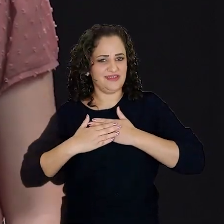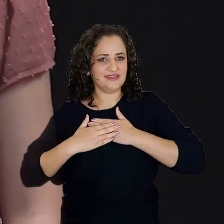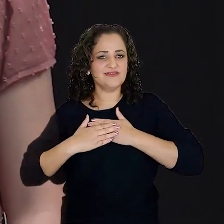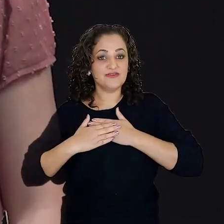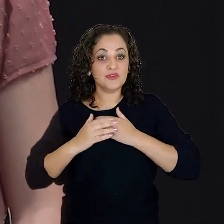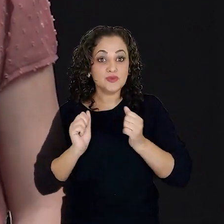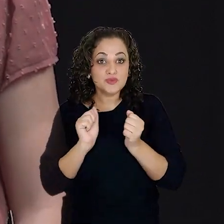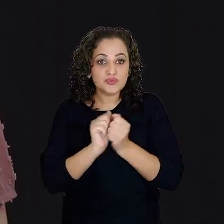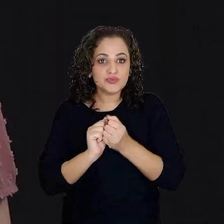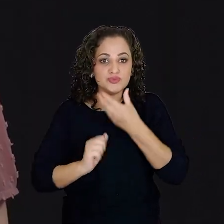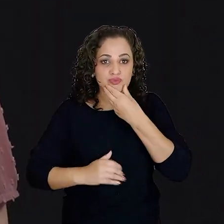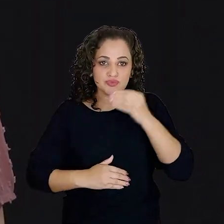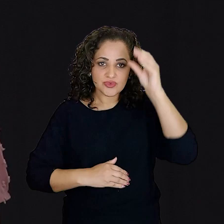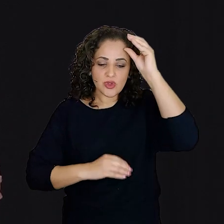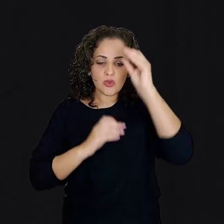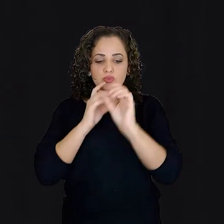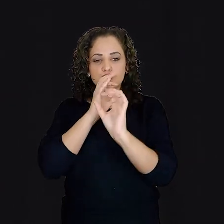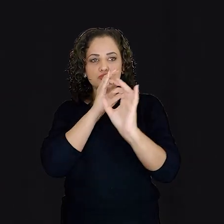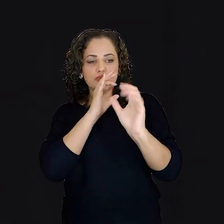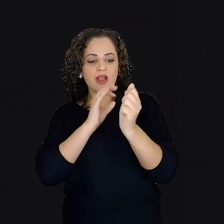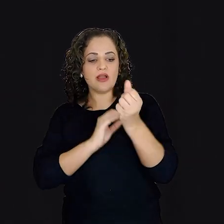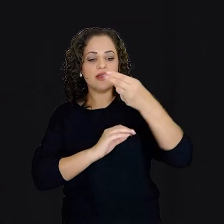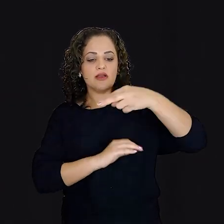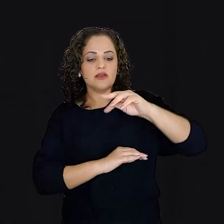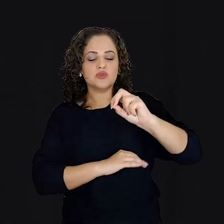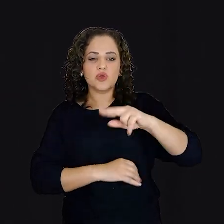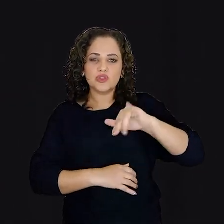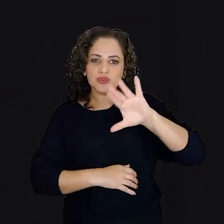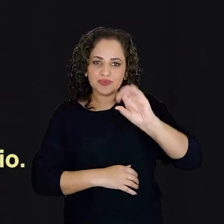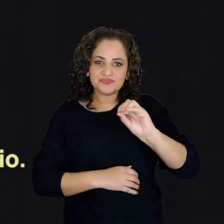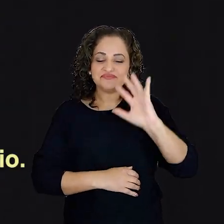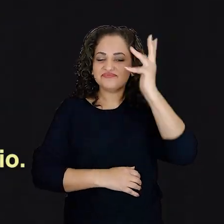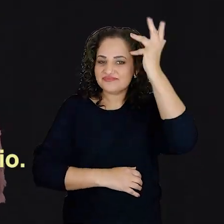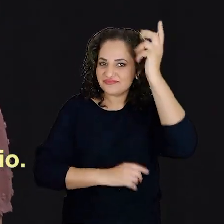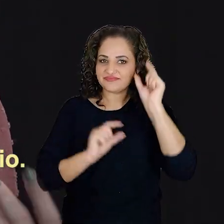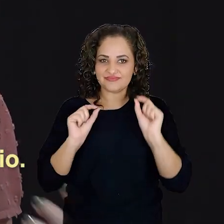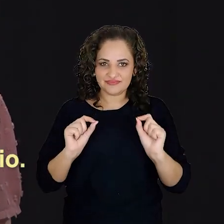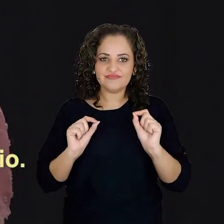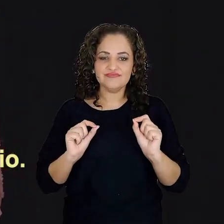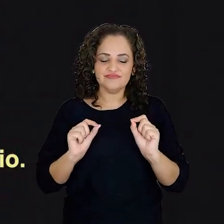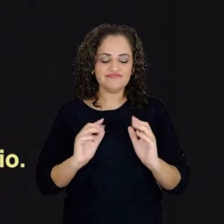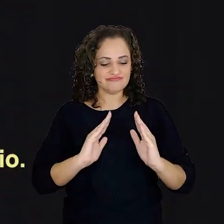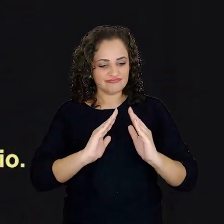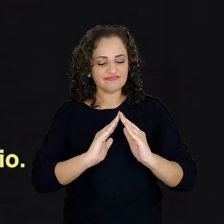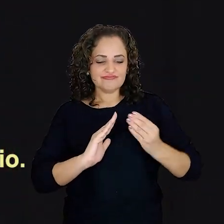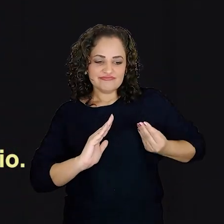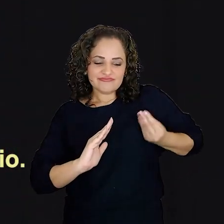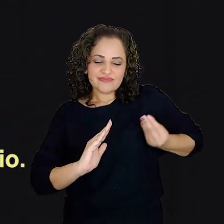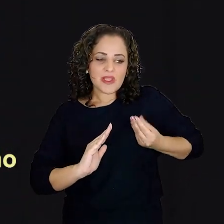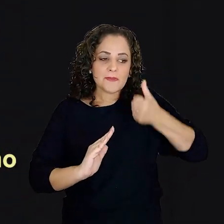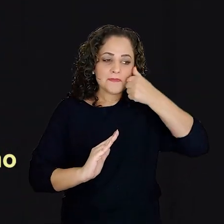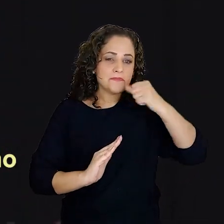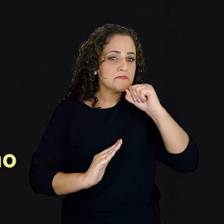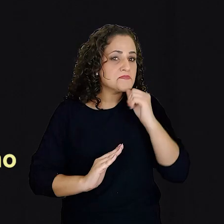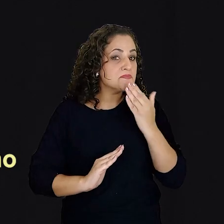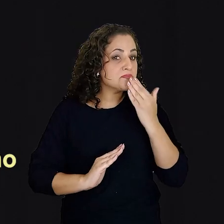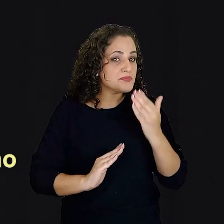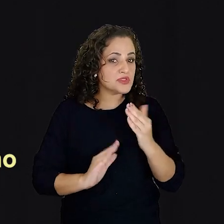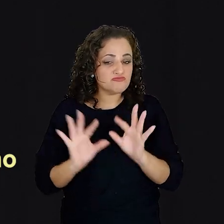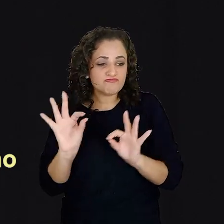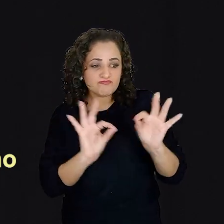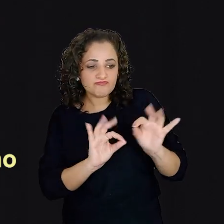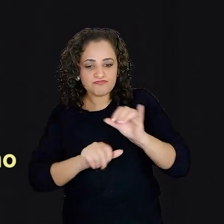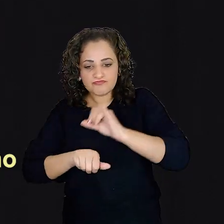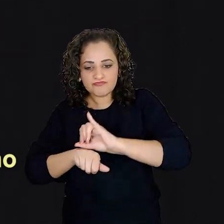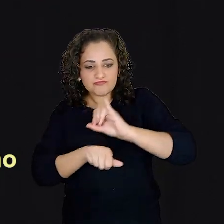Antônio Eliseu. Certa vez, Chiquinha estava em sua casa e sua mãe pediu para ela montar o presépio. Eles tinham acabado